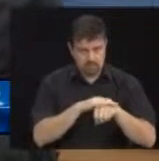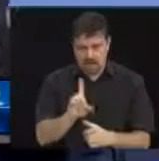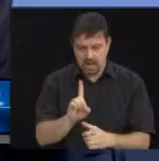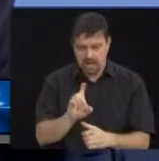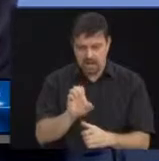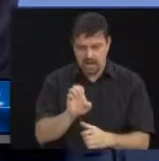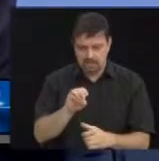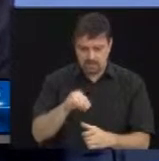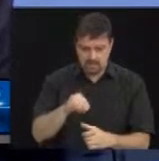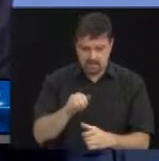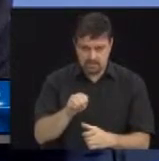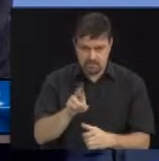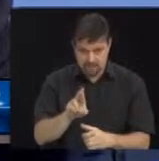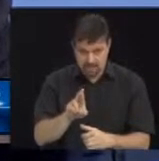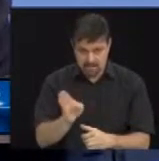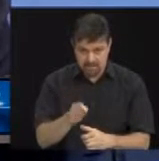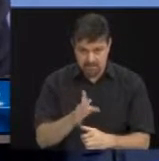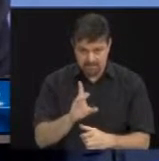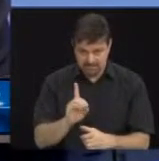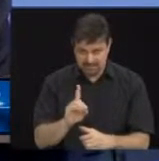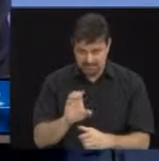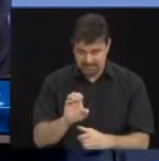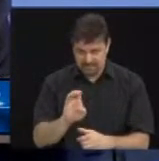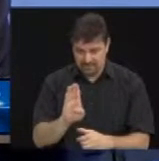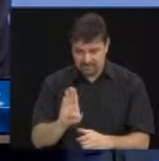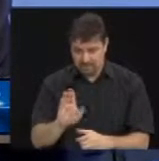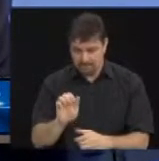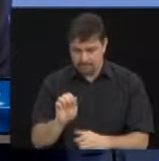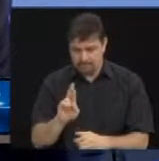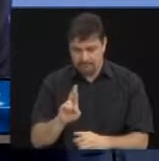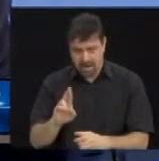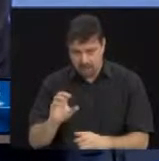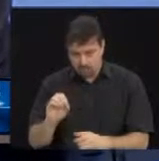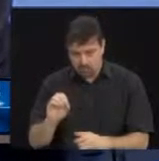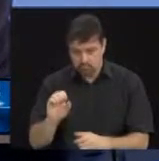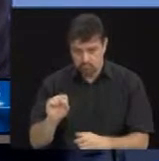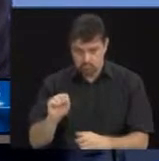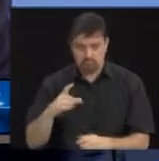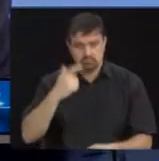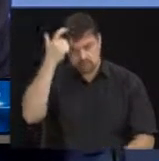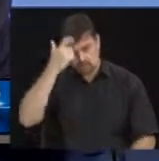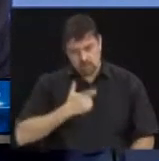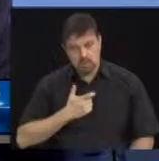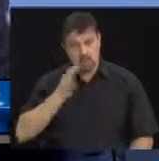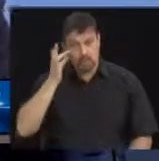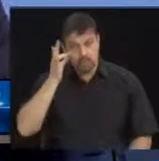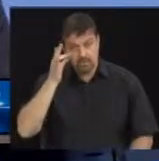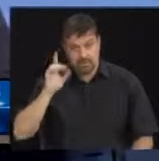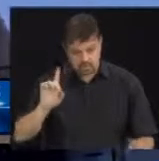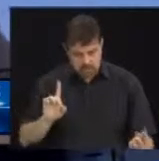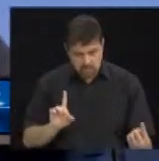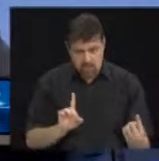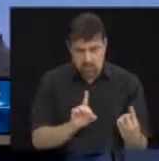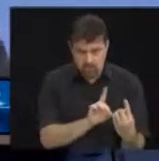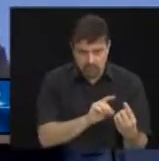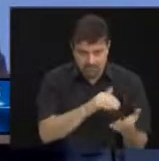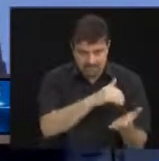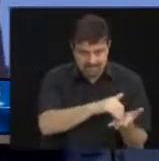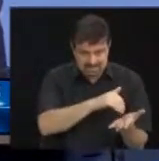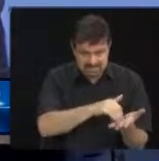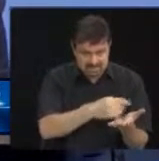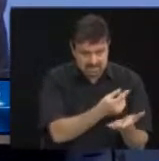questionamentos. Nós estivemos junto à Secretaria de Finanças, realmente há um equívoco